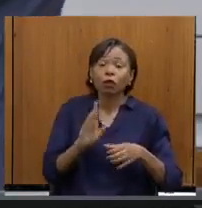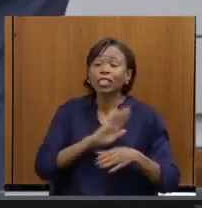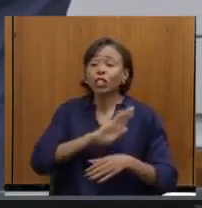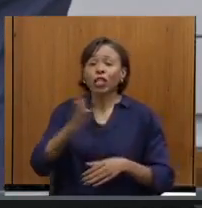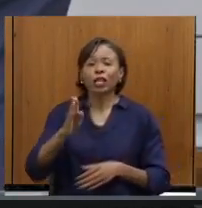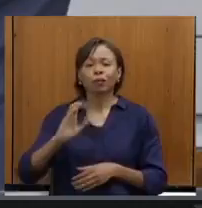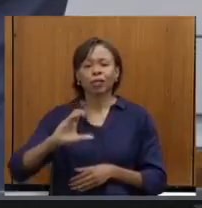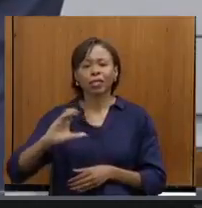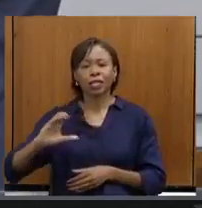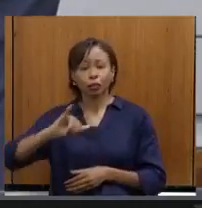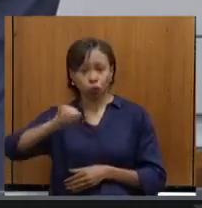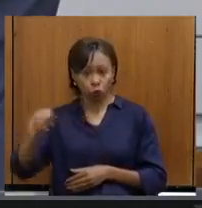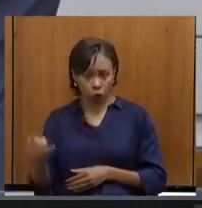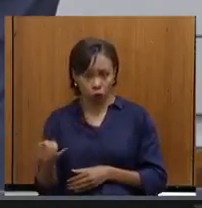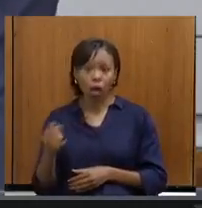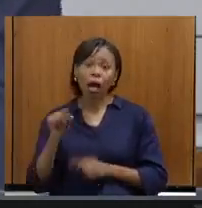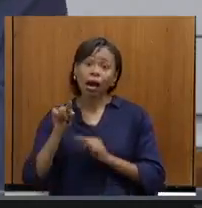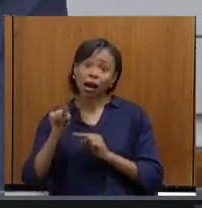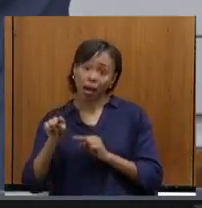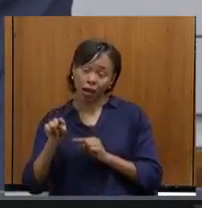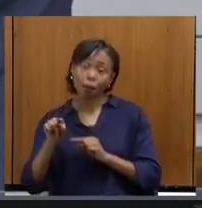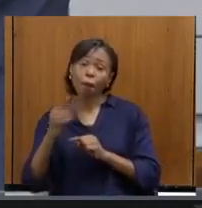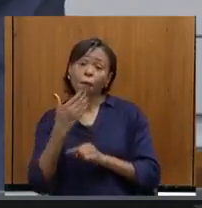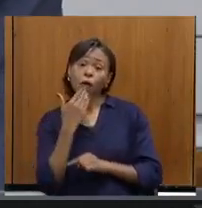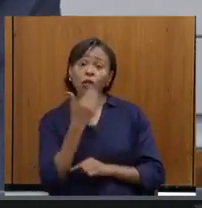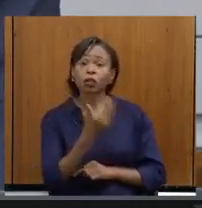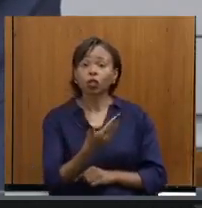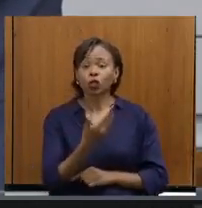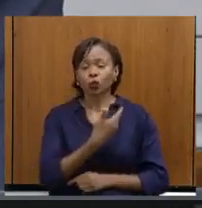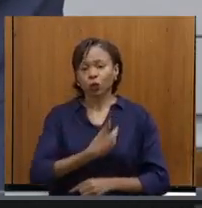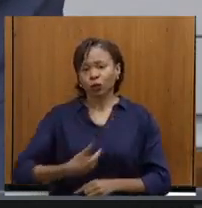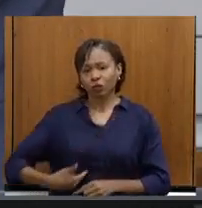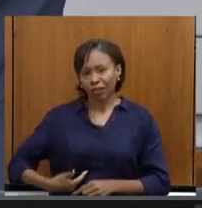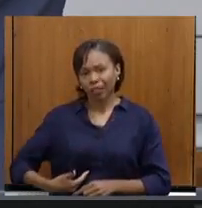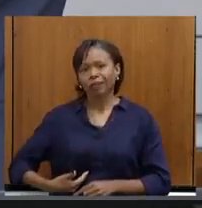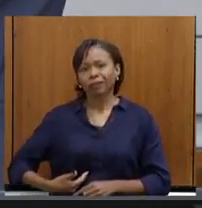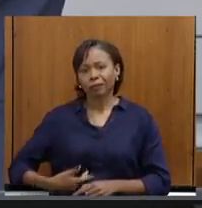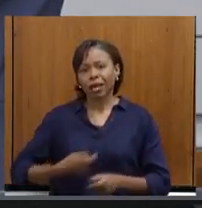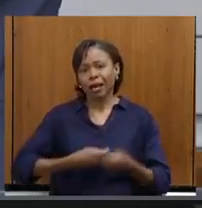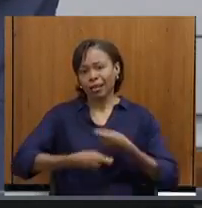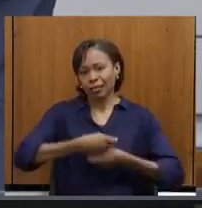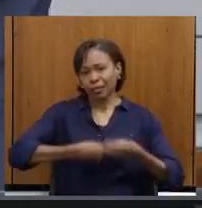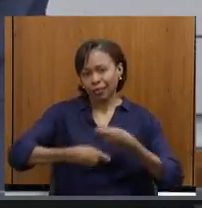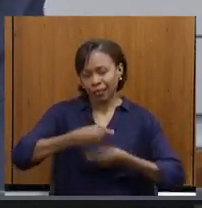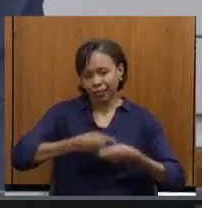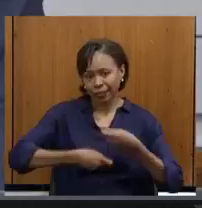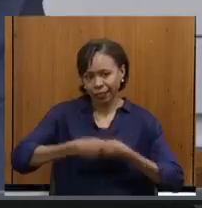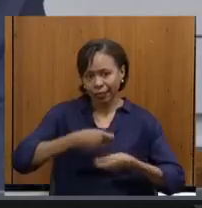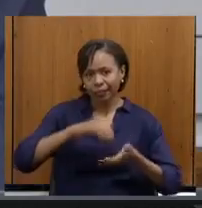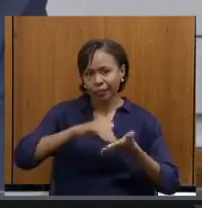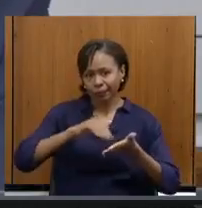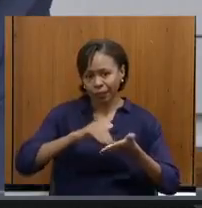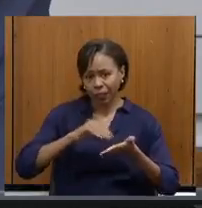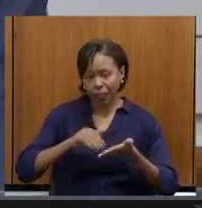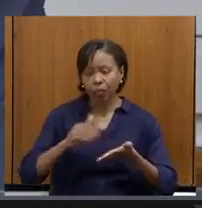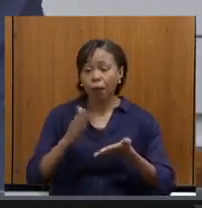solicitou ao governo, a Secretaria da Fazenda, algumas informações